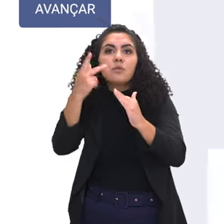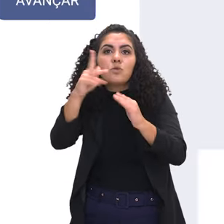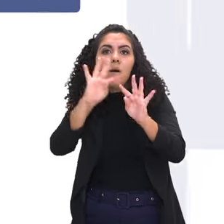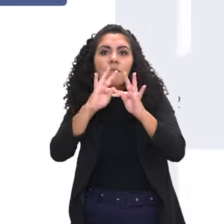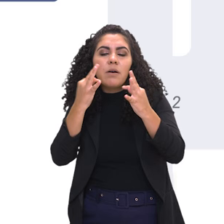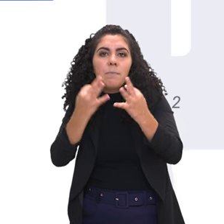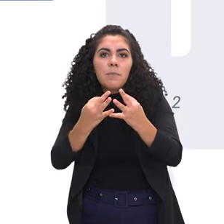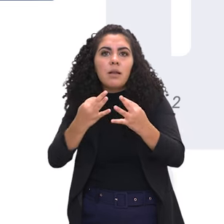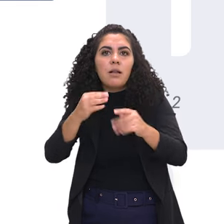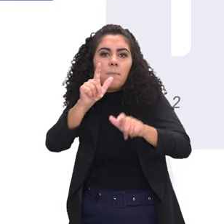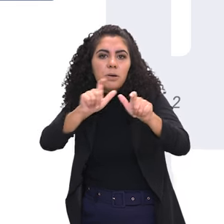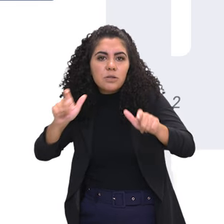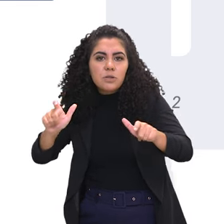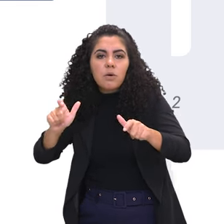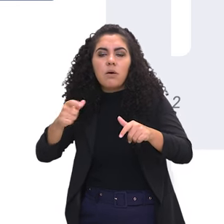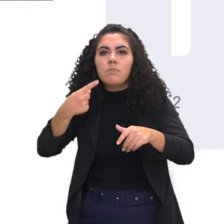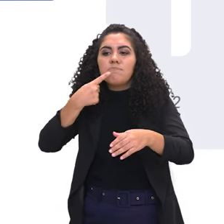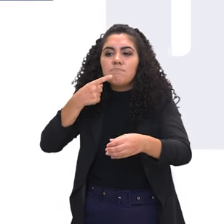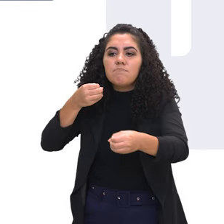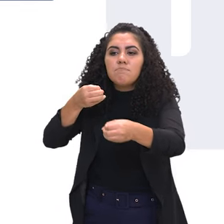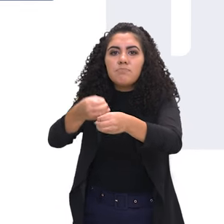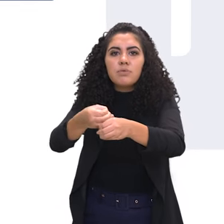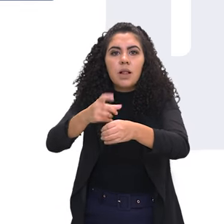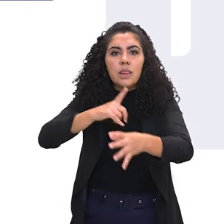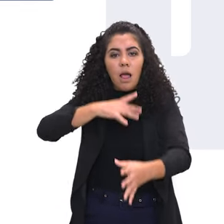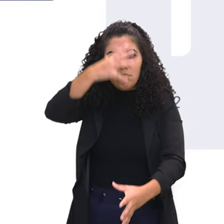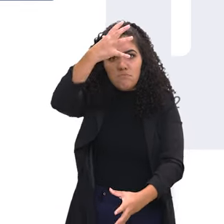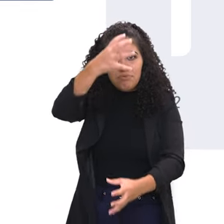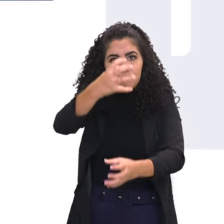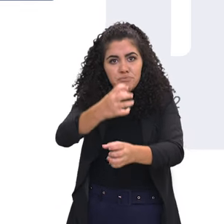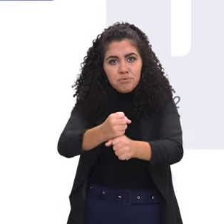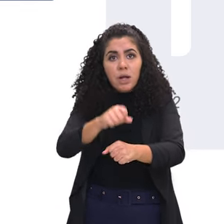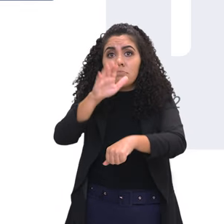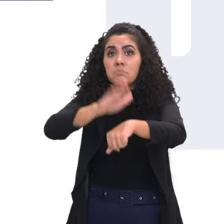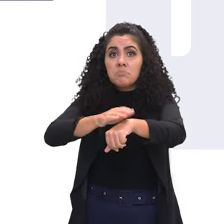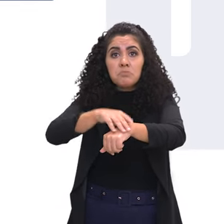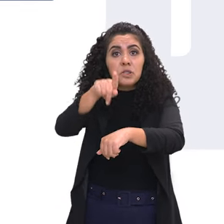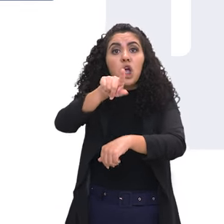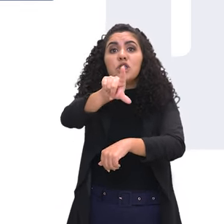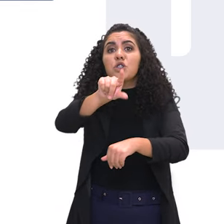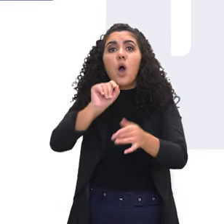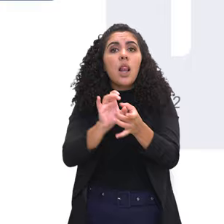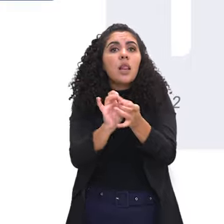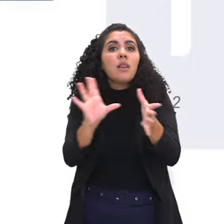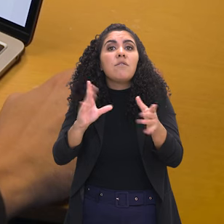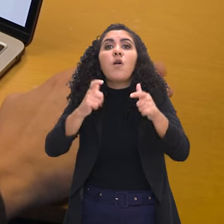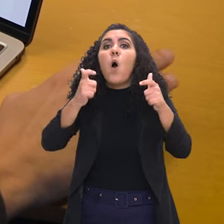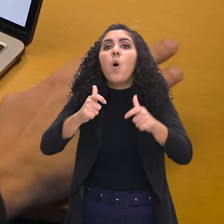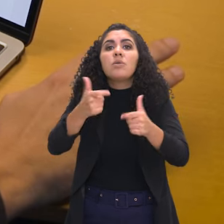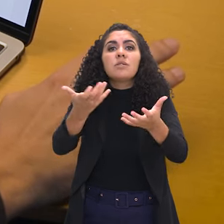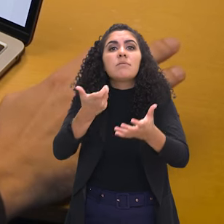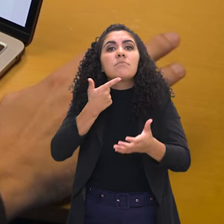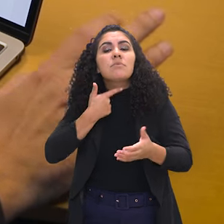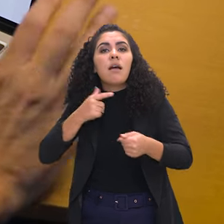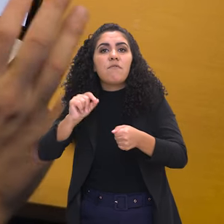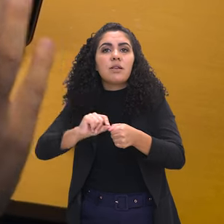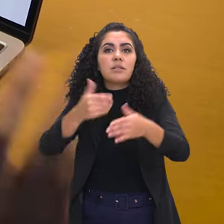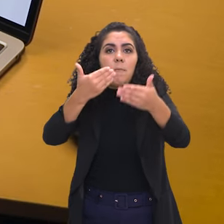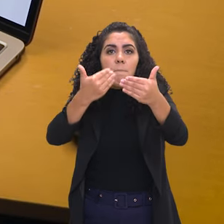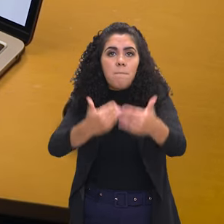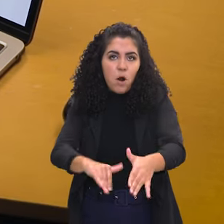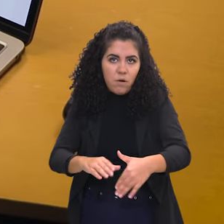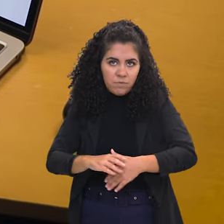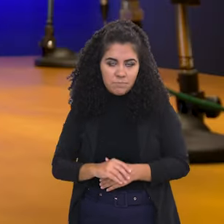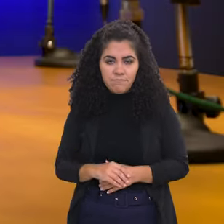das cidades listadas, com umas 220 locais de prova, você pode escolher aonde você quer fazer a sua prova. Agora vem as suas